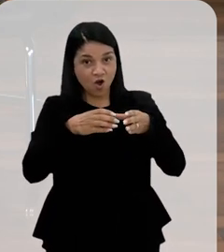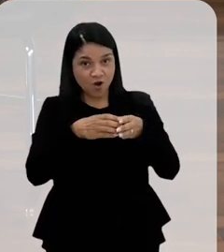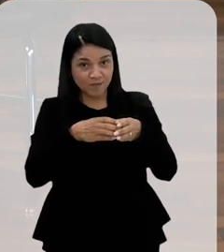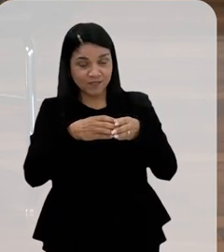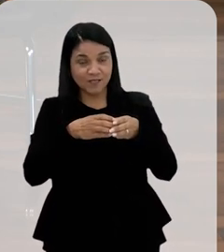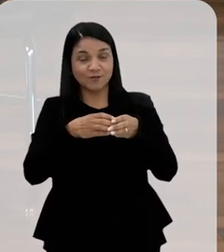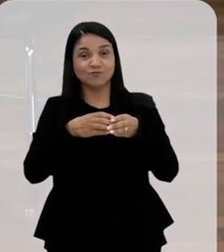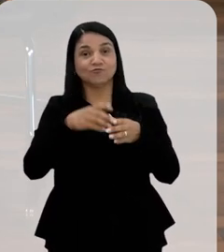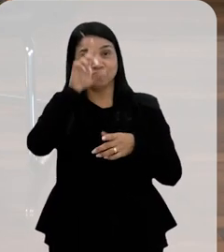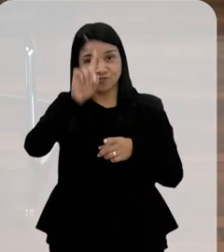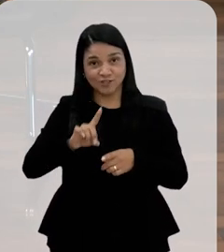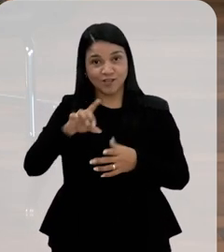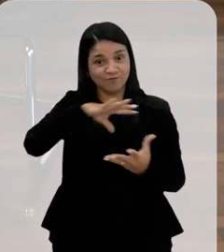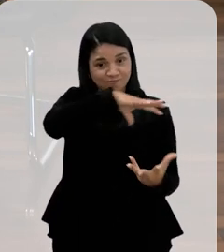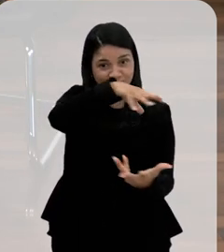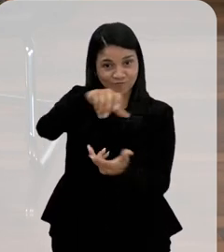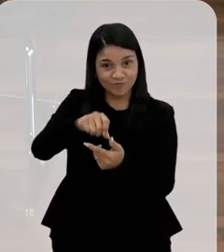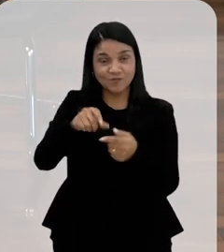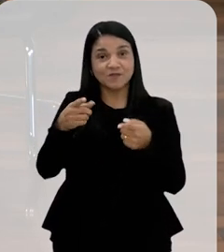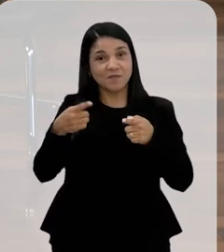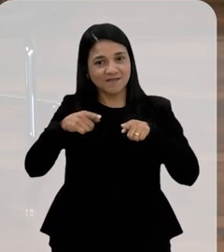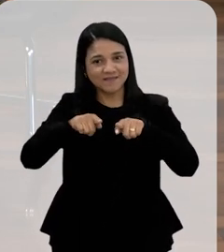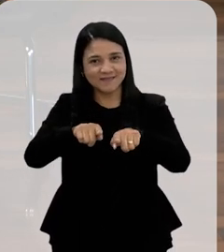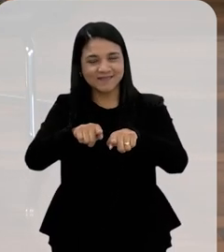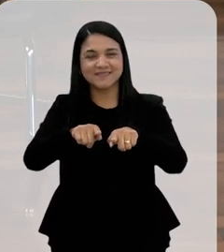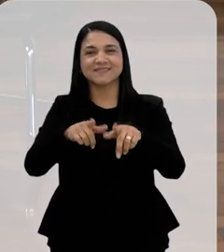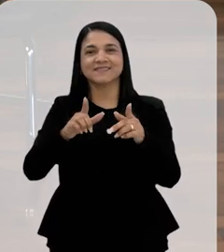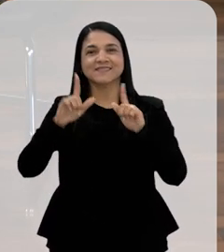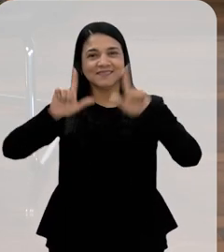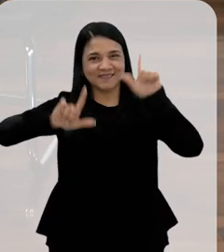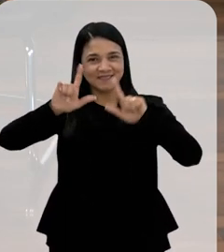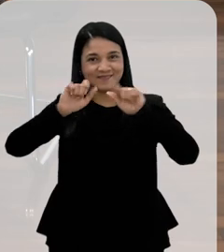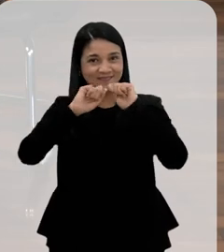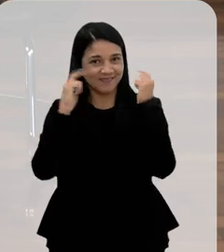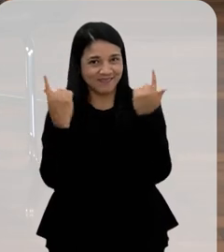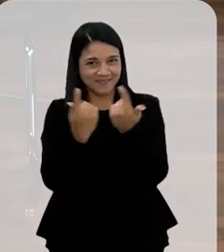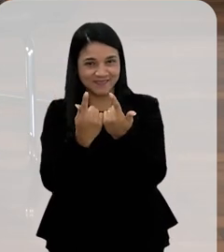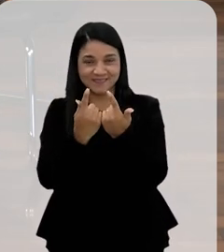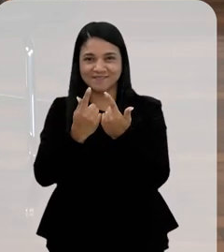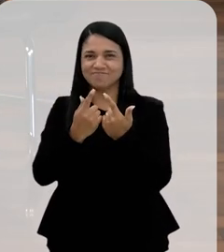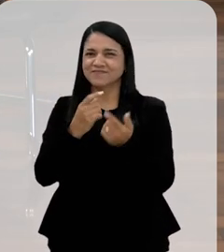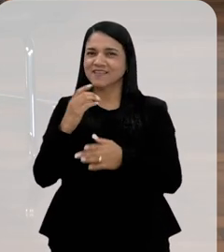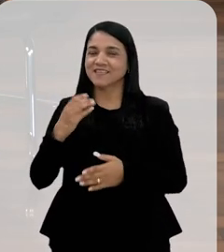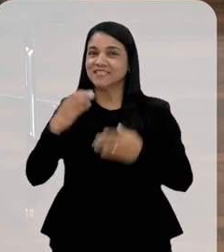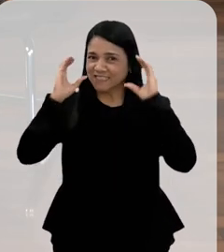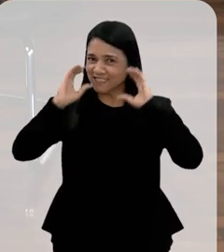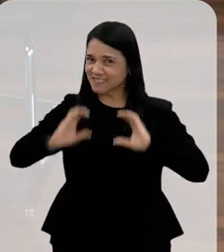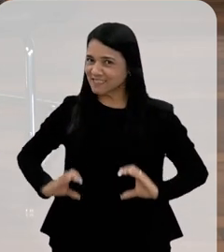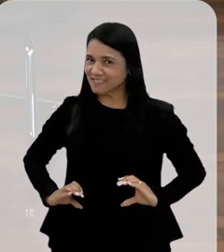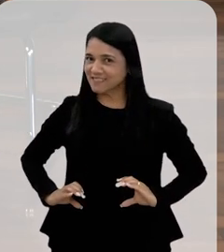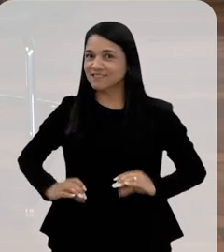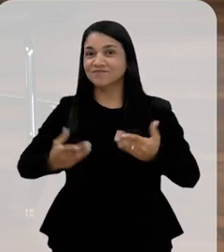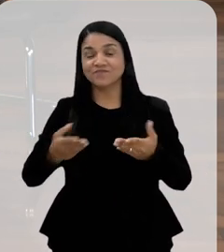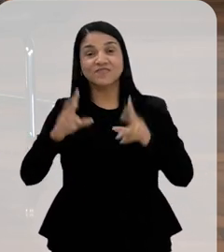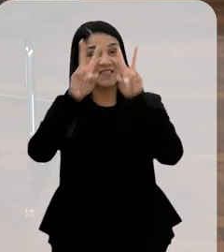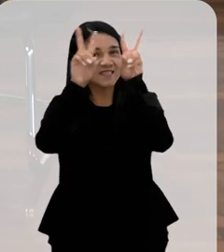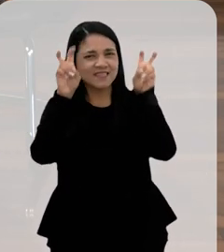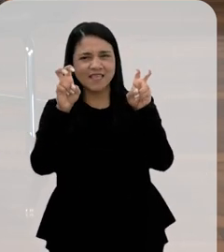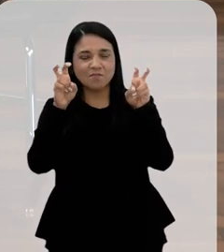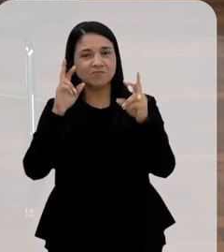Internacional com a Assembleia Legislativa, a TV Alegre, a TV da Cidadania, trazendo aqui temas